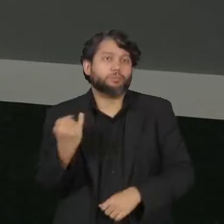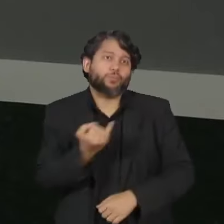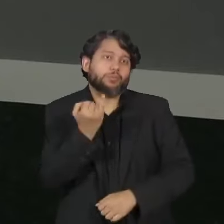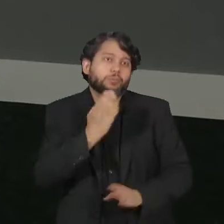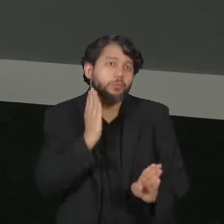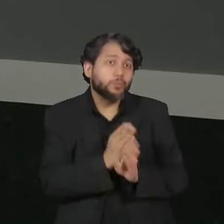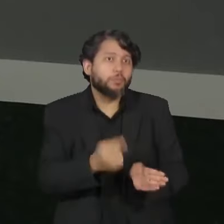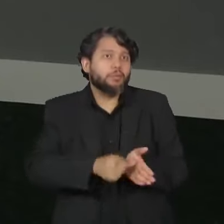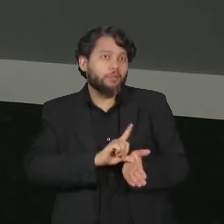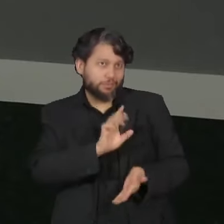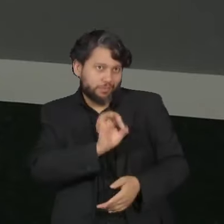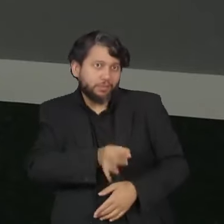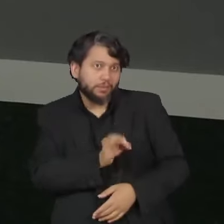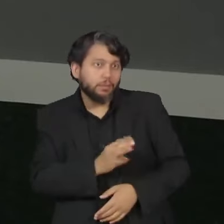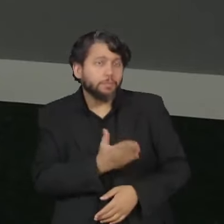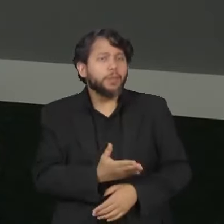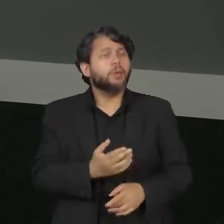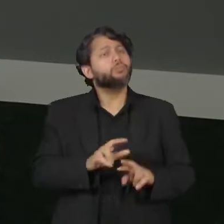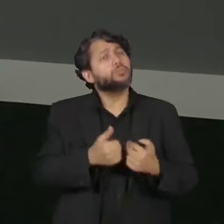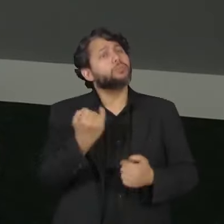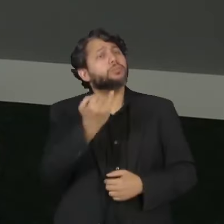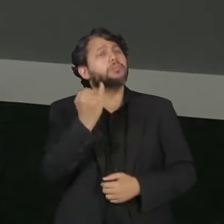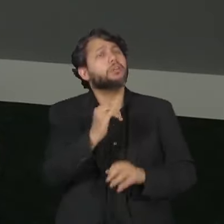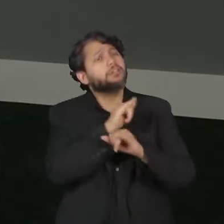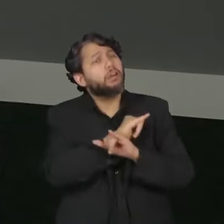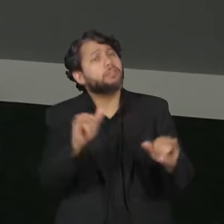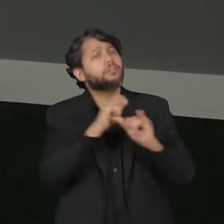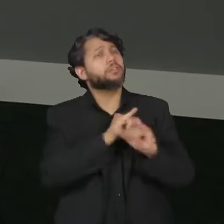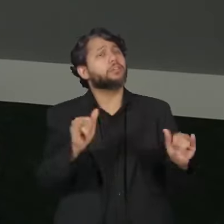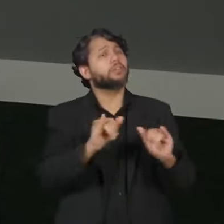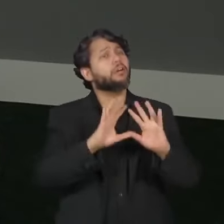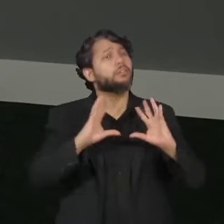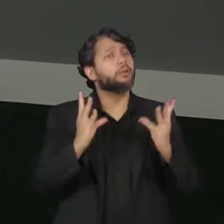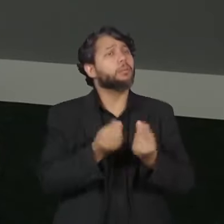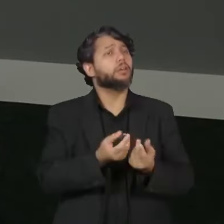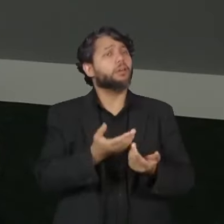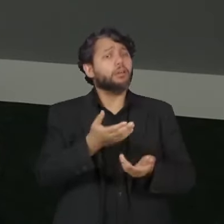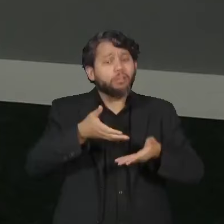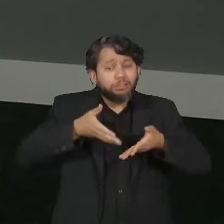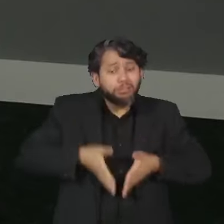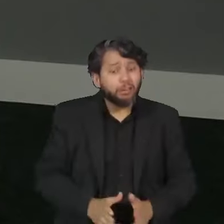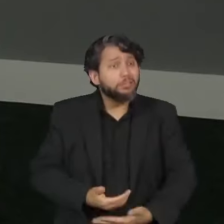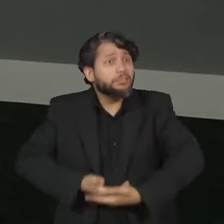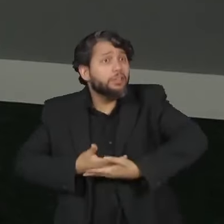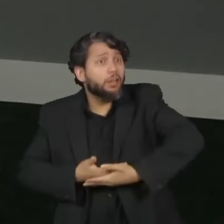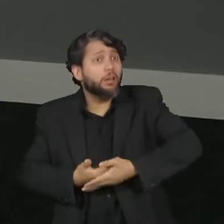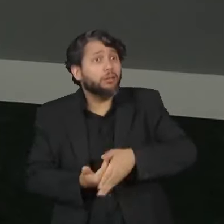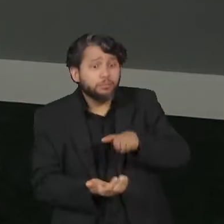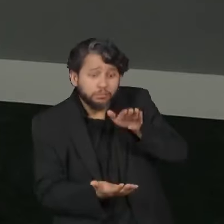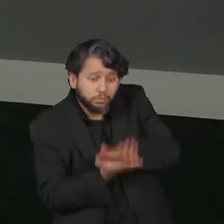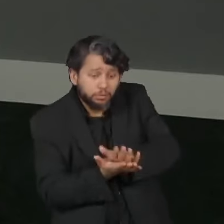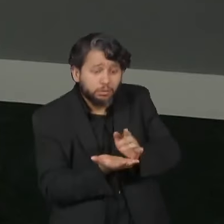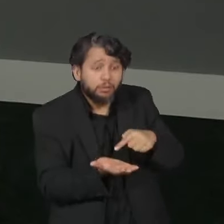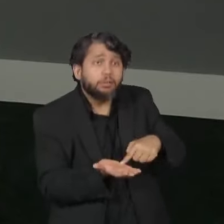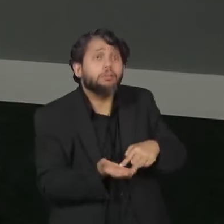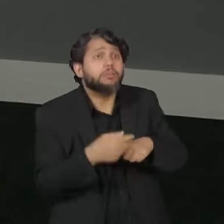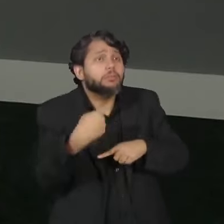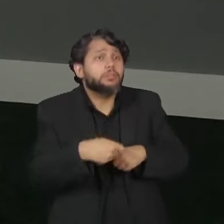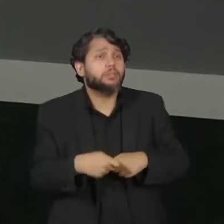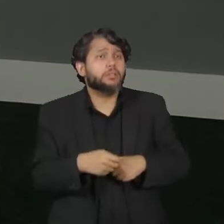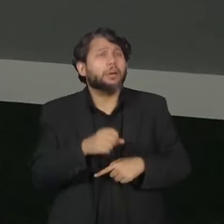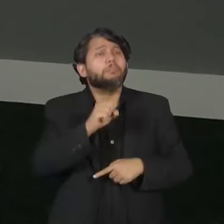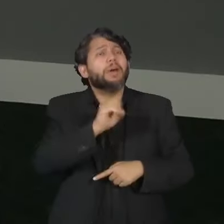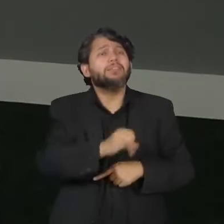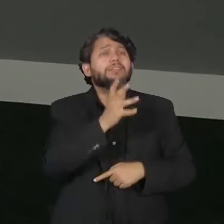essa preocupação dos pais no fazer esse teste. Mas quando esse diagnóstico não acontece